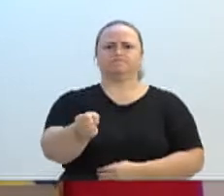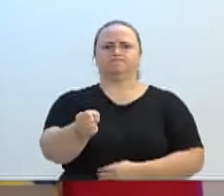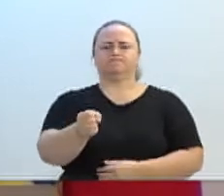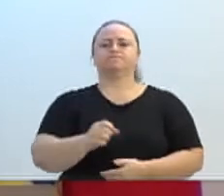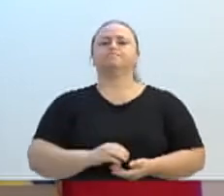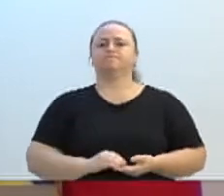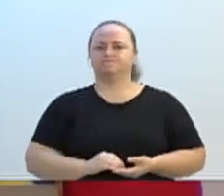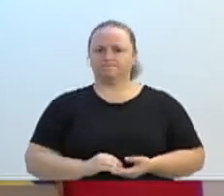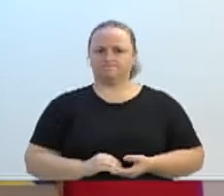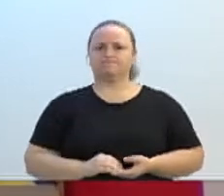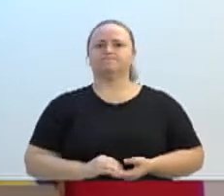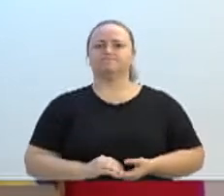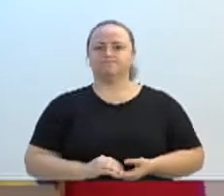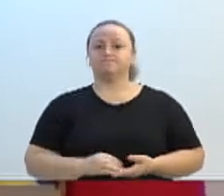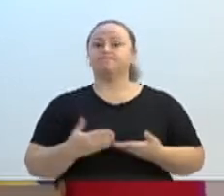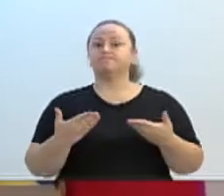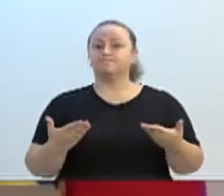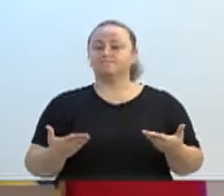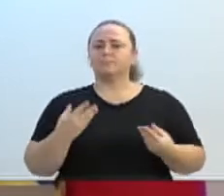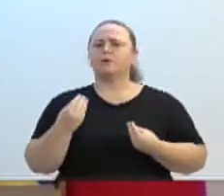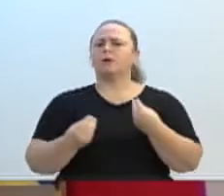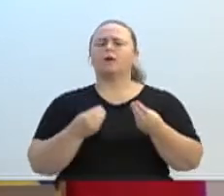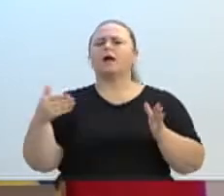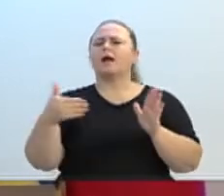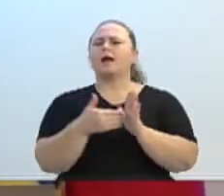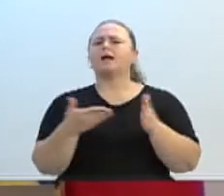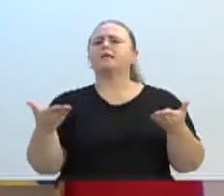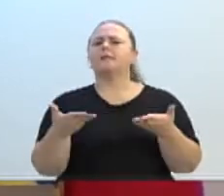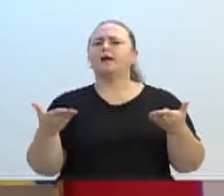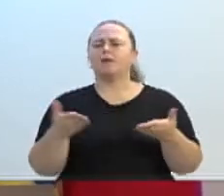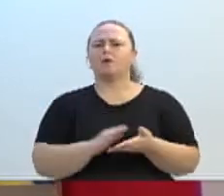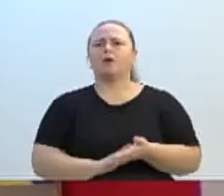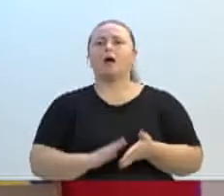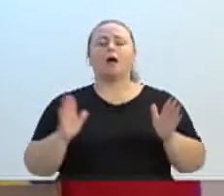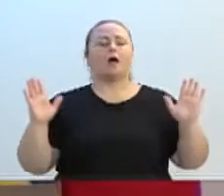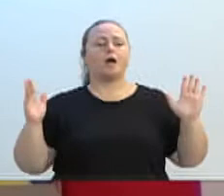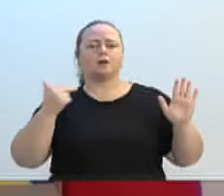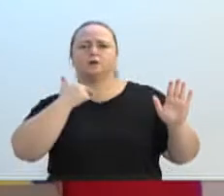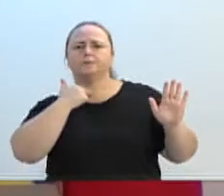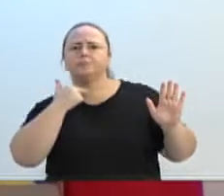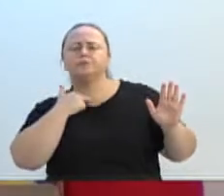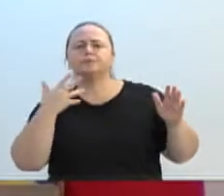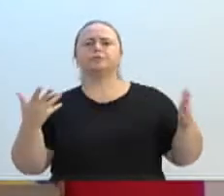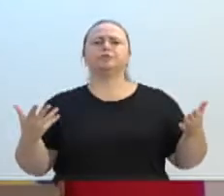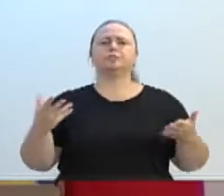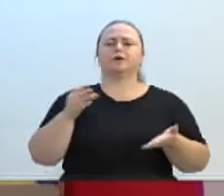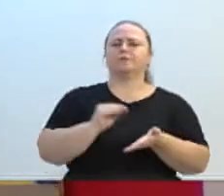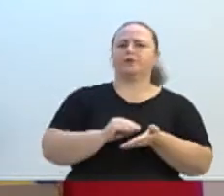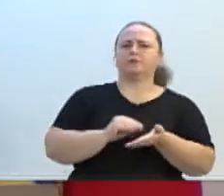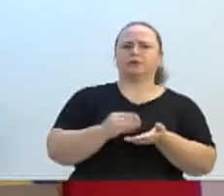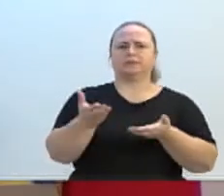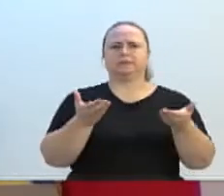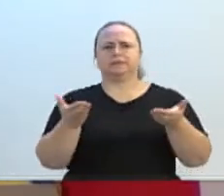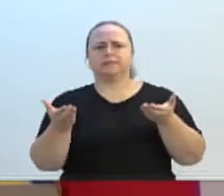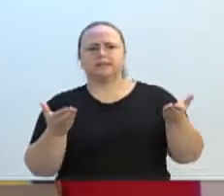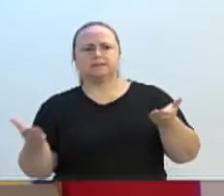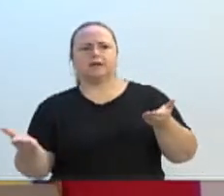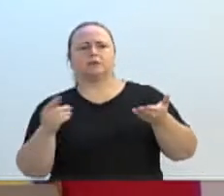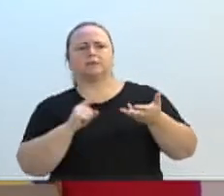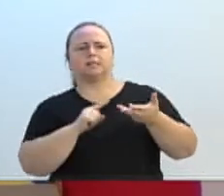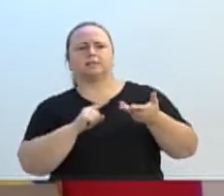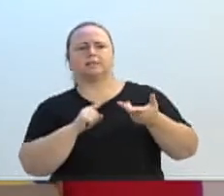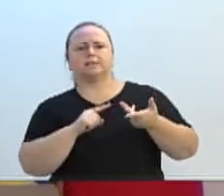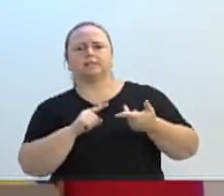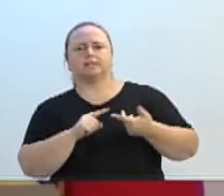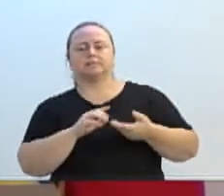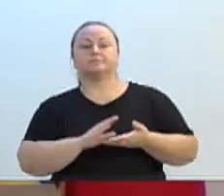você ver o que estava fazendo até então. Até então não tinha como instalar, porque faltava licitação, tinha problema, agora foi instalada em uma